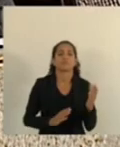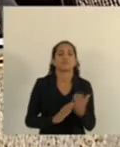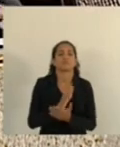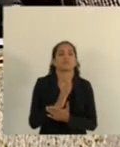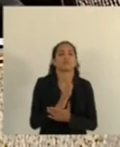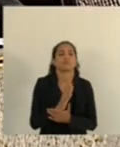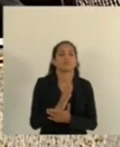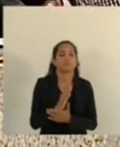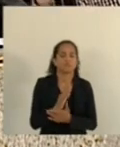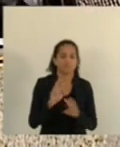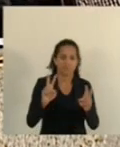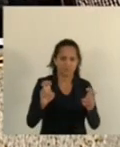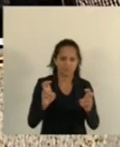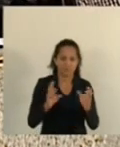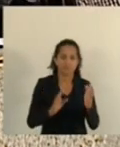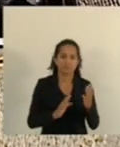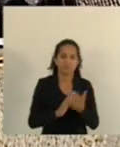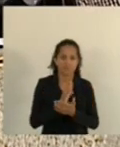Da matéria